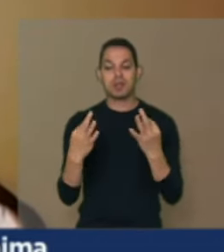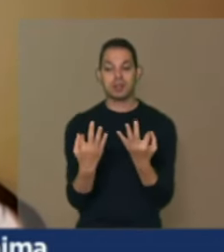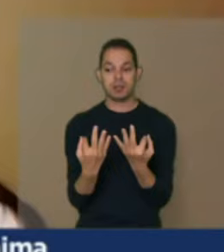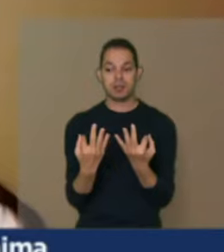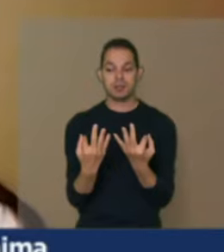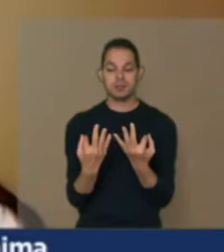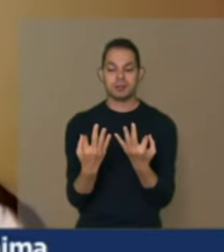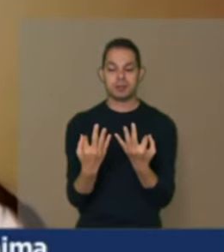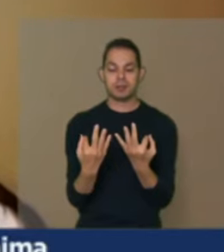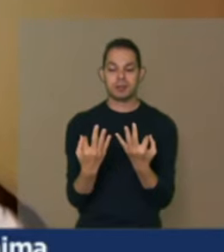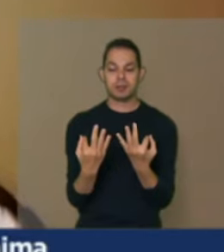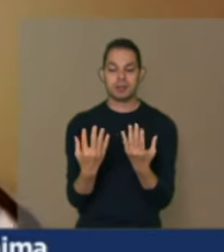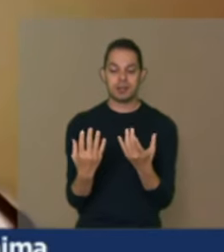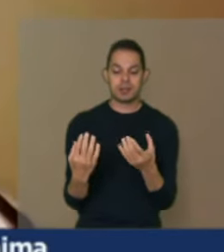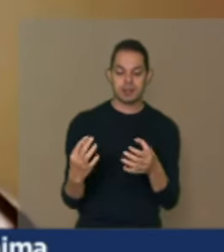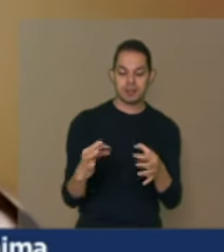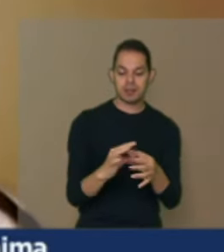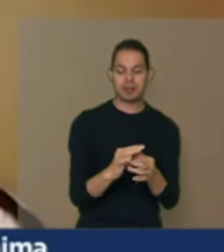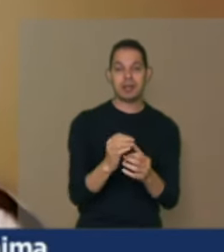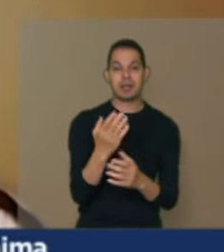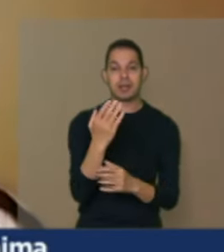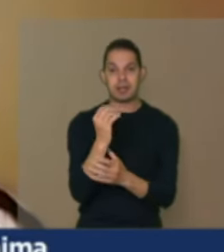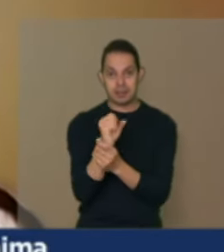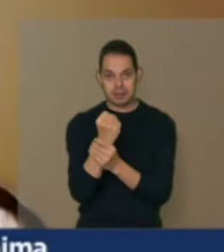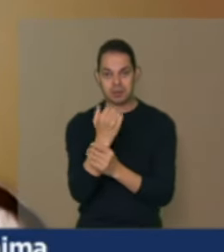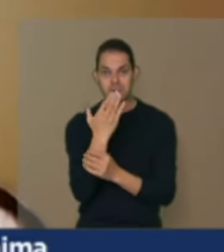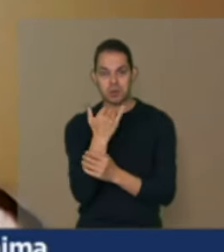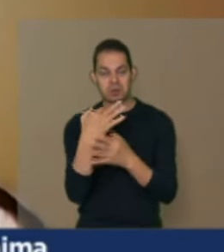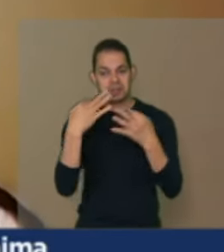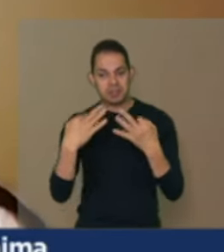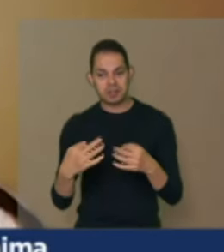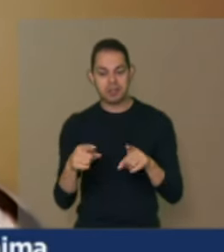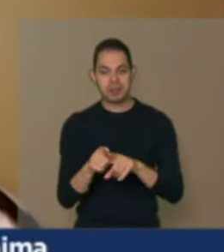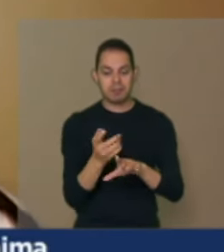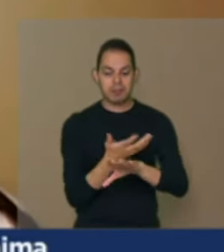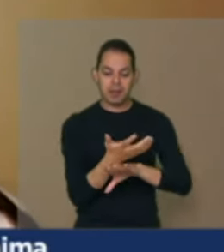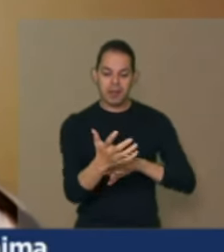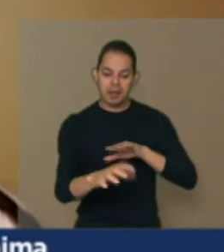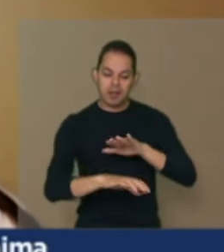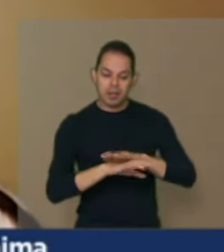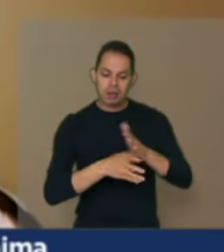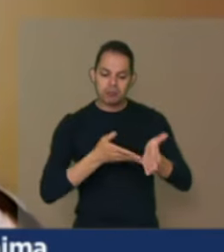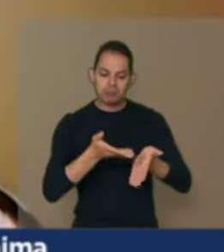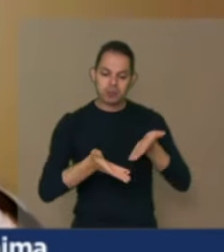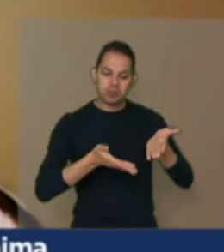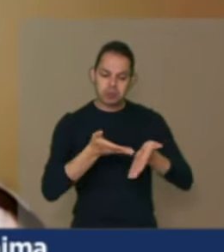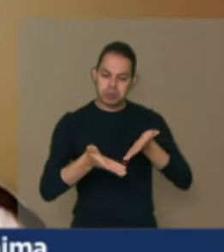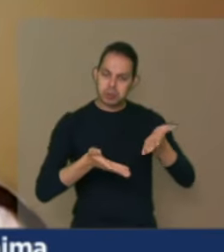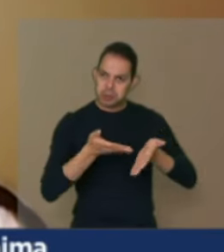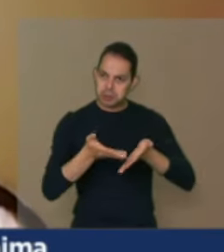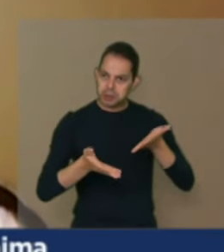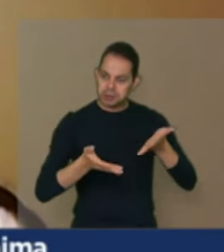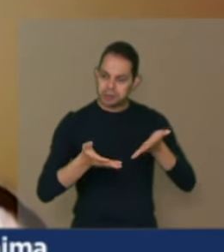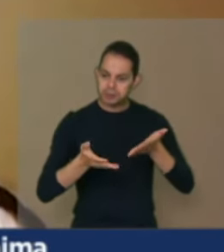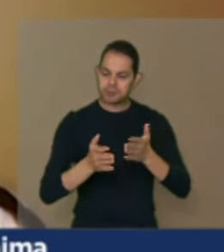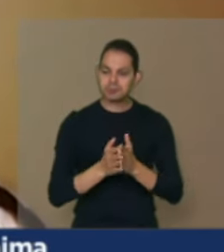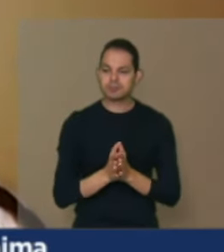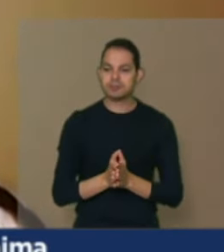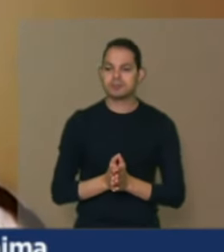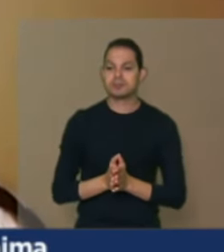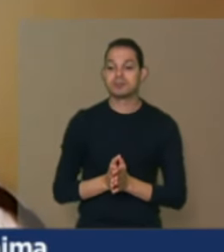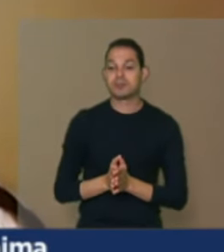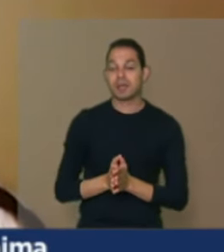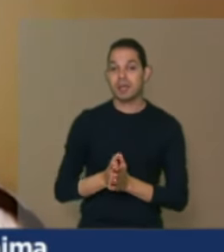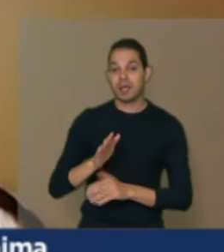integra a questão da segurança alimentar e também o cuidado com o meio ambiente a contribuição com o meio ambiente aqui eu posso